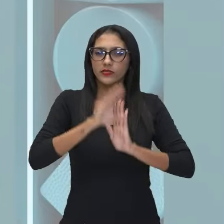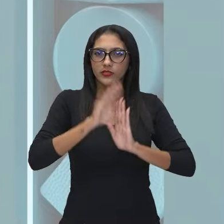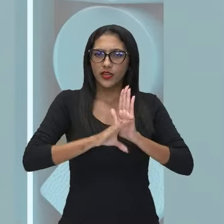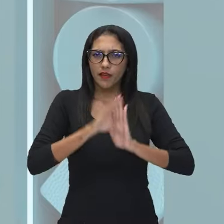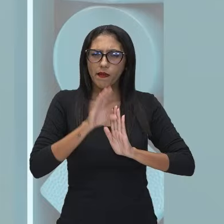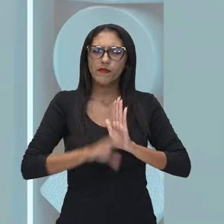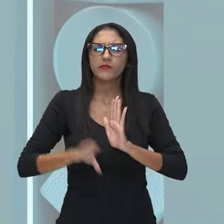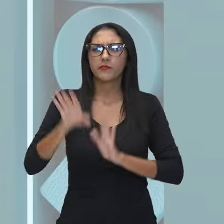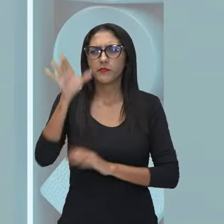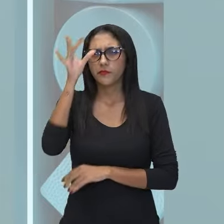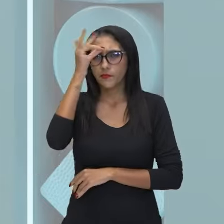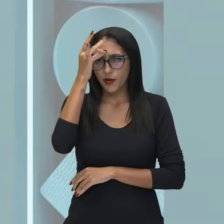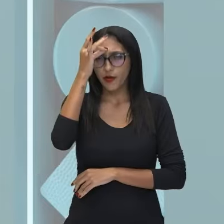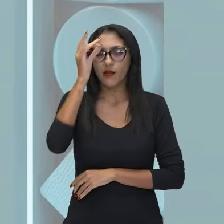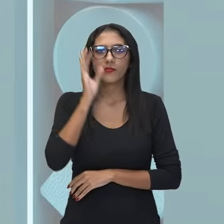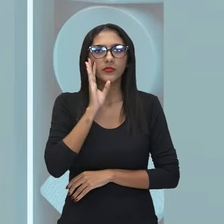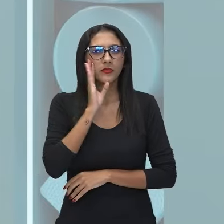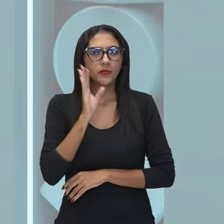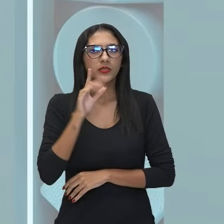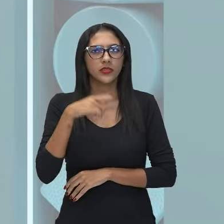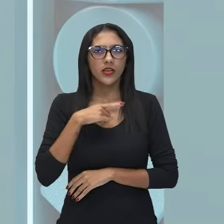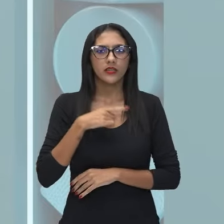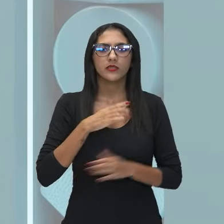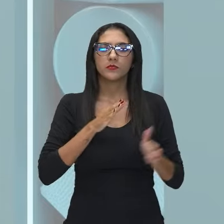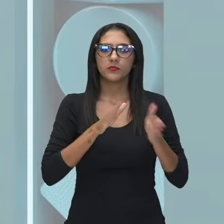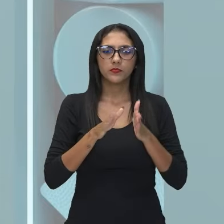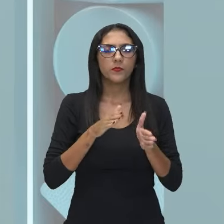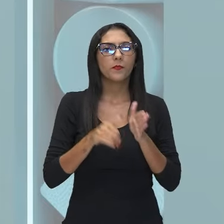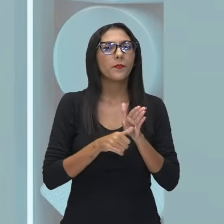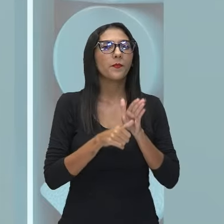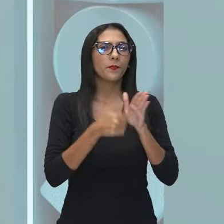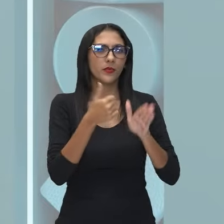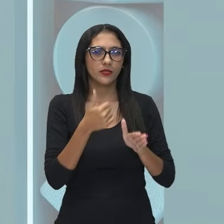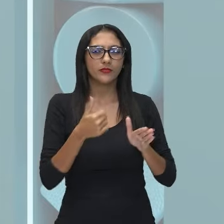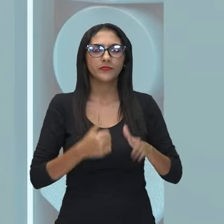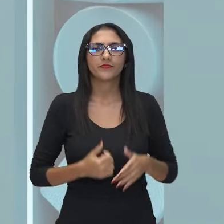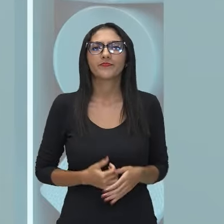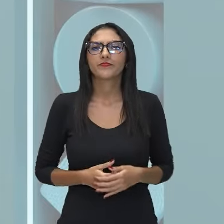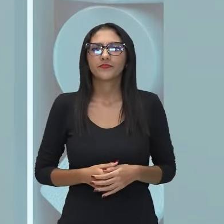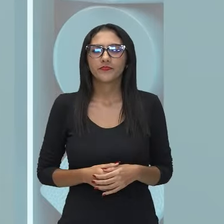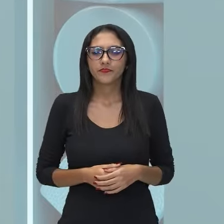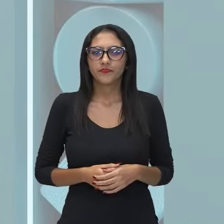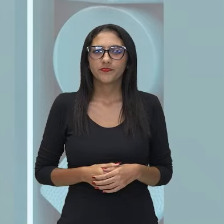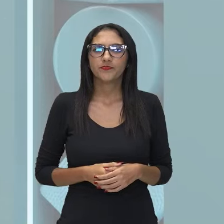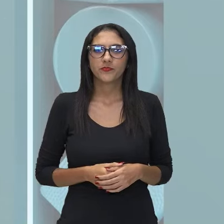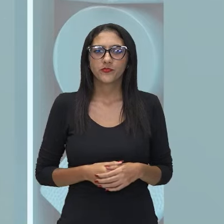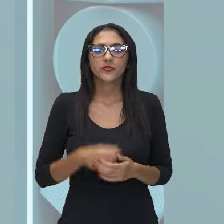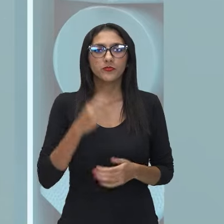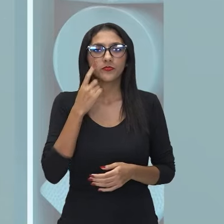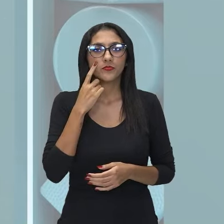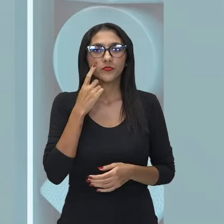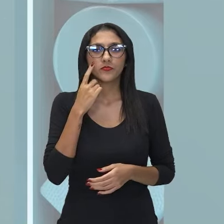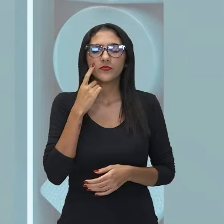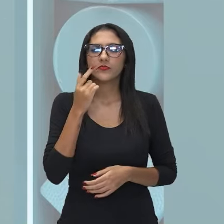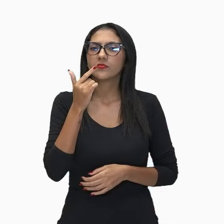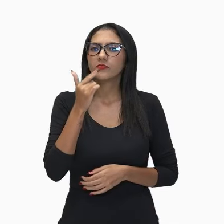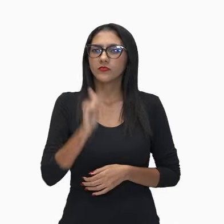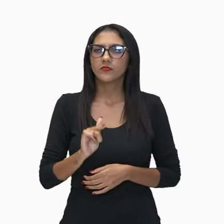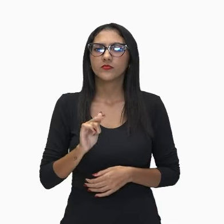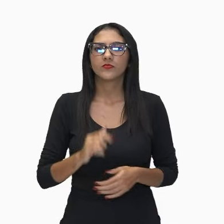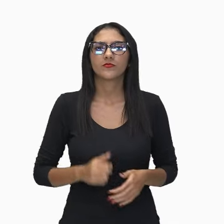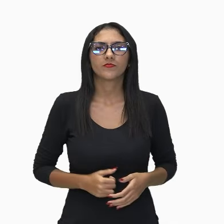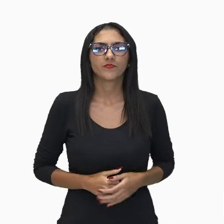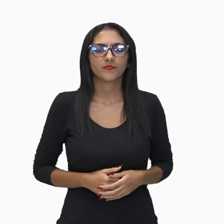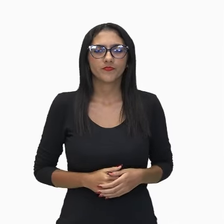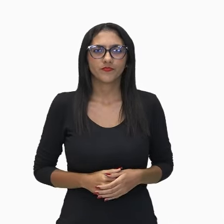fixar especialmente essa parte da primeira fase, vamos então aí retomar esse entendimento de que o modernismo, coloca